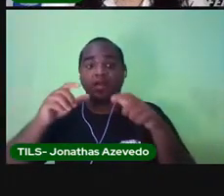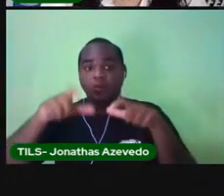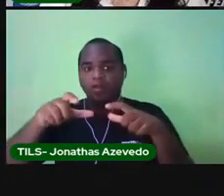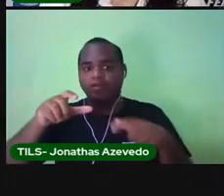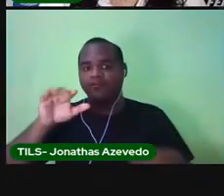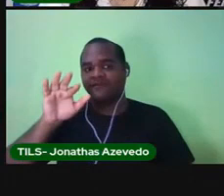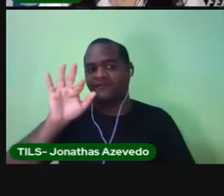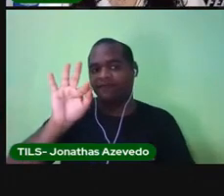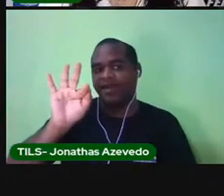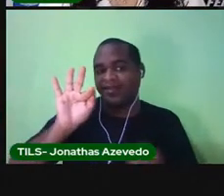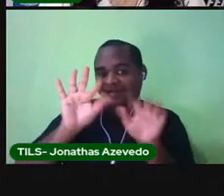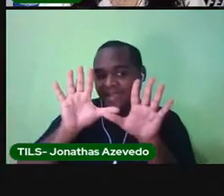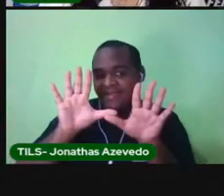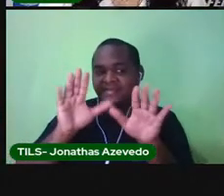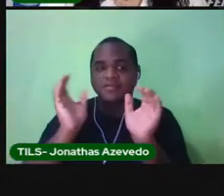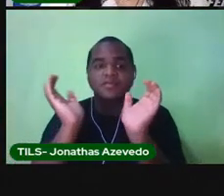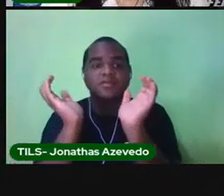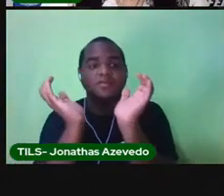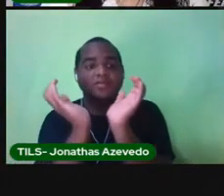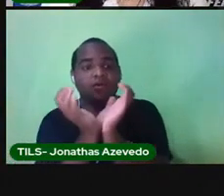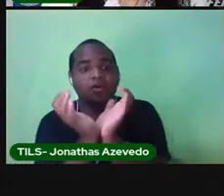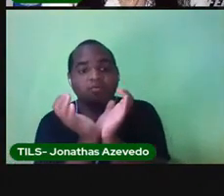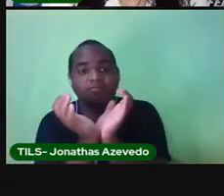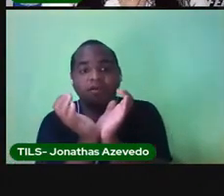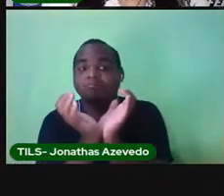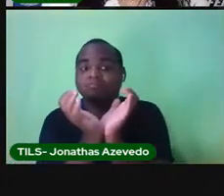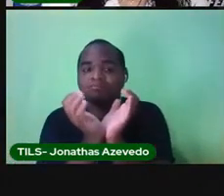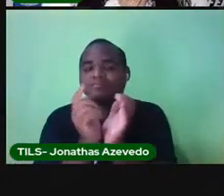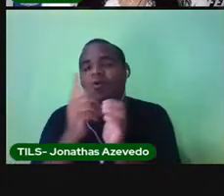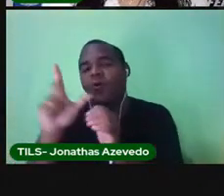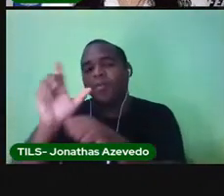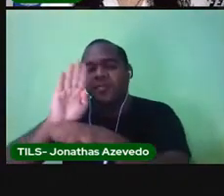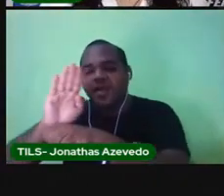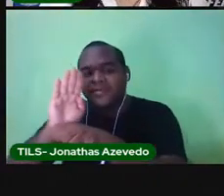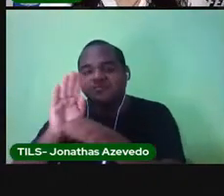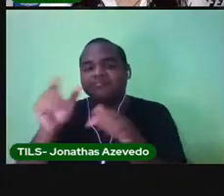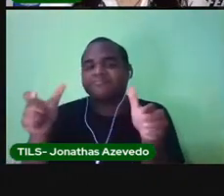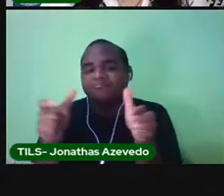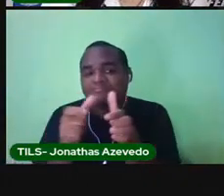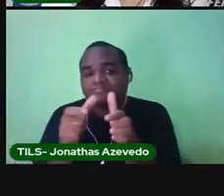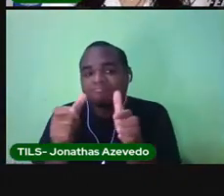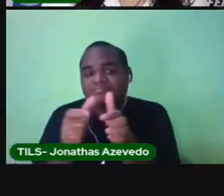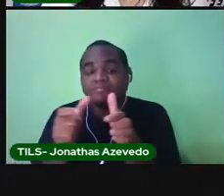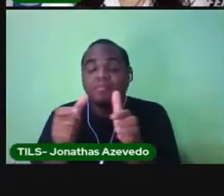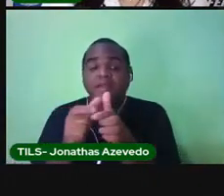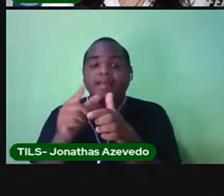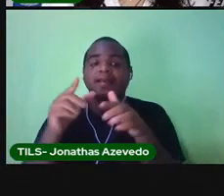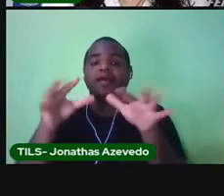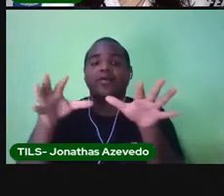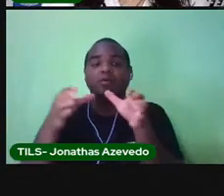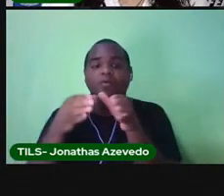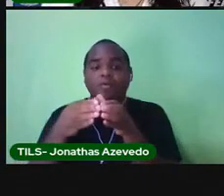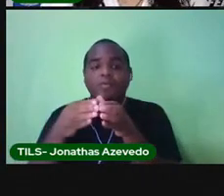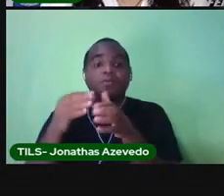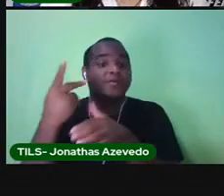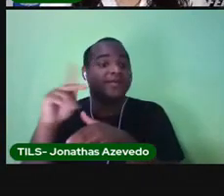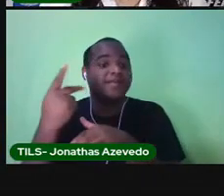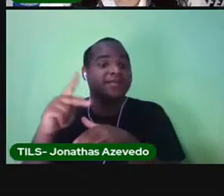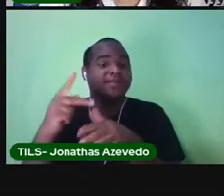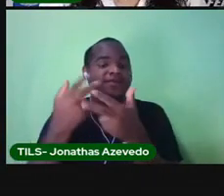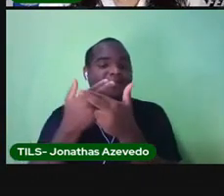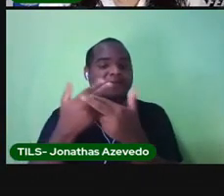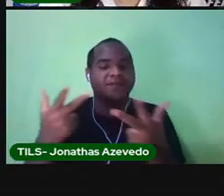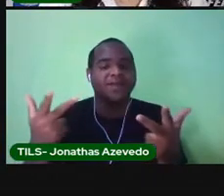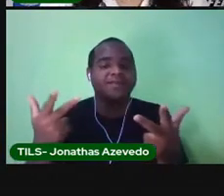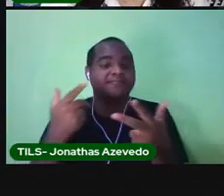10, do Tomba. E temos bairros pequenininhos, como esses conjuntos habitacionais que